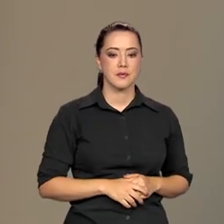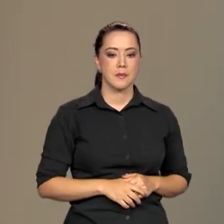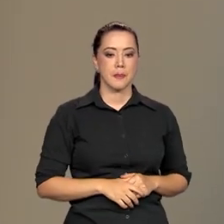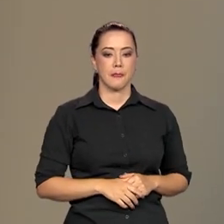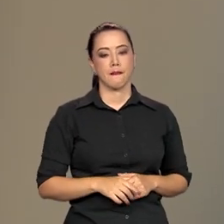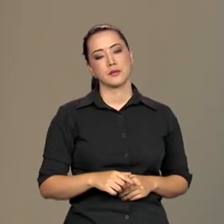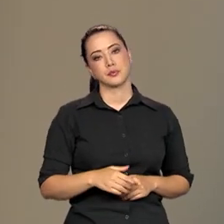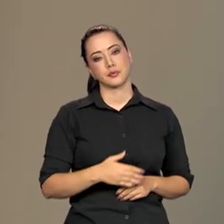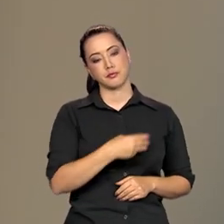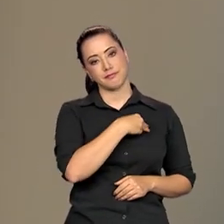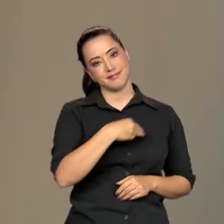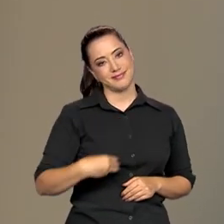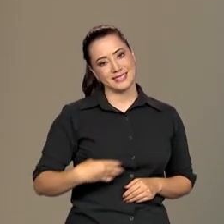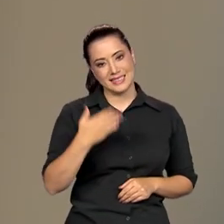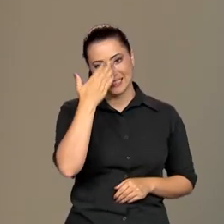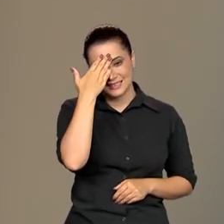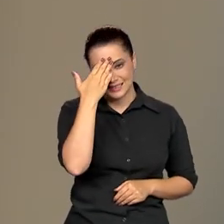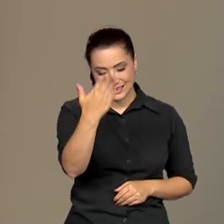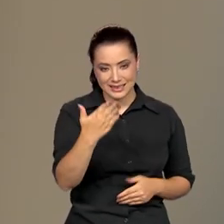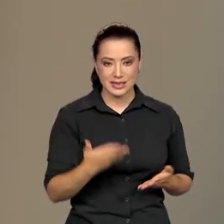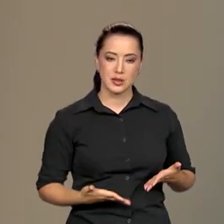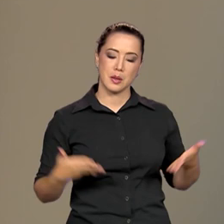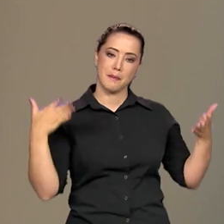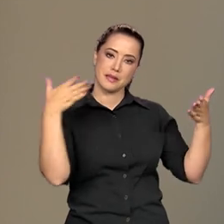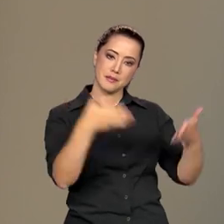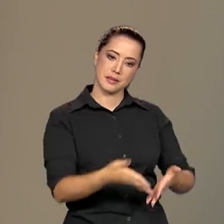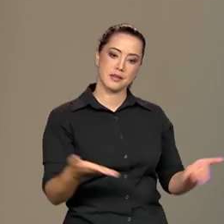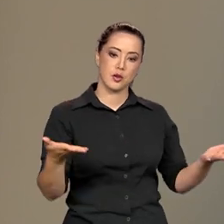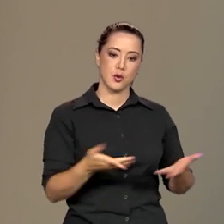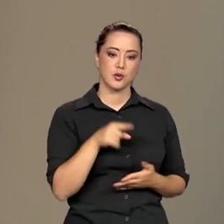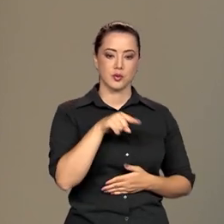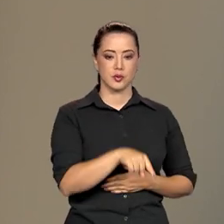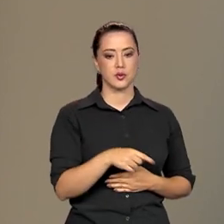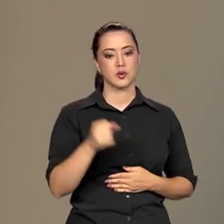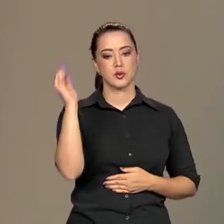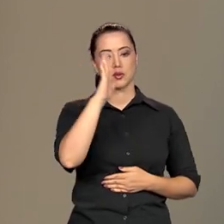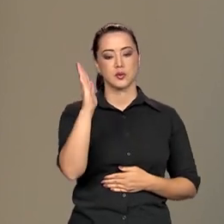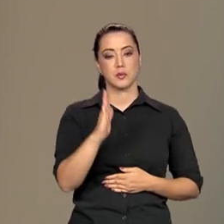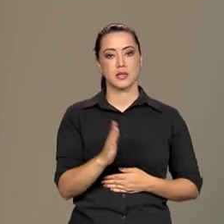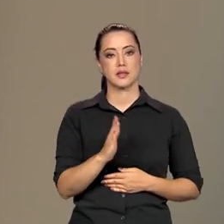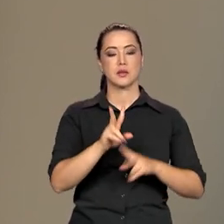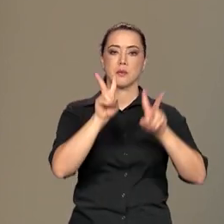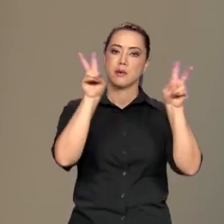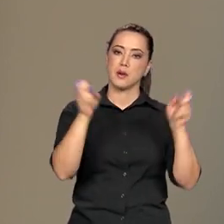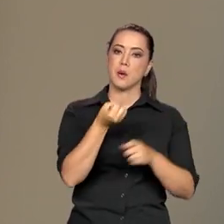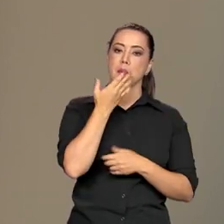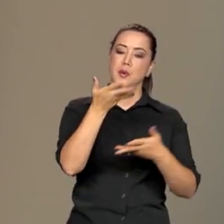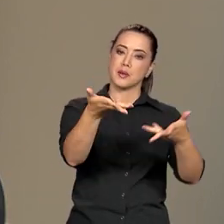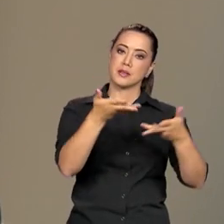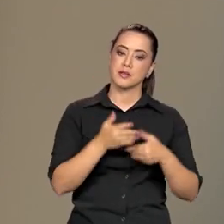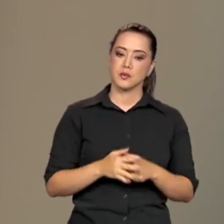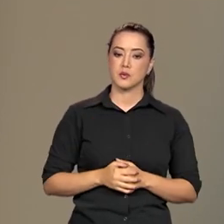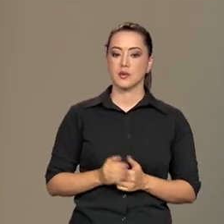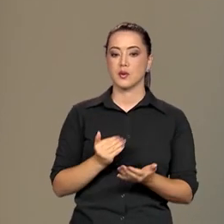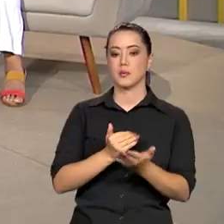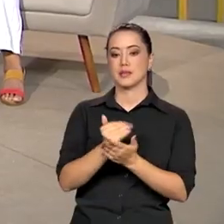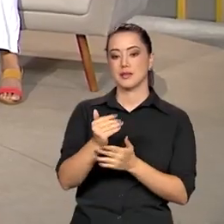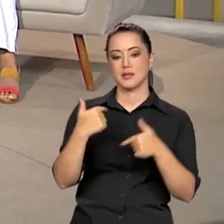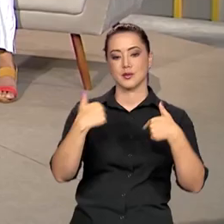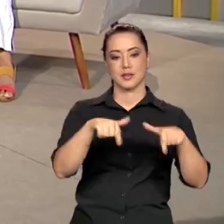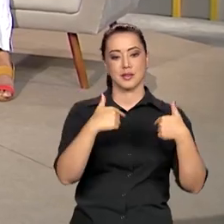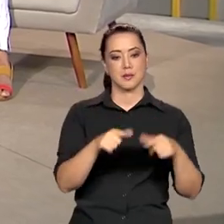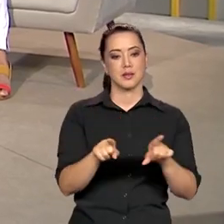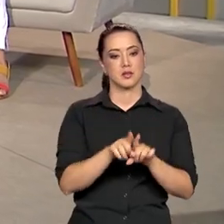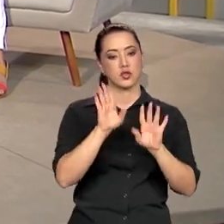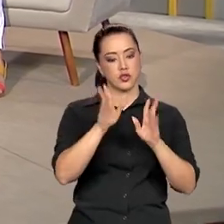Ministra, muito obrigado pela participação aqui no Brasil em Pauta. Muito bom recebê-la. Está começando o trabalho, né?